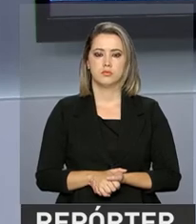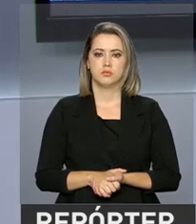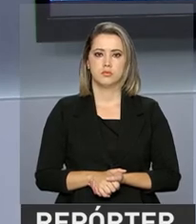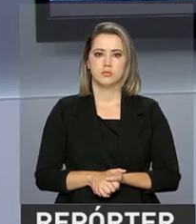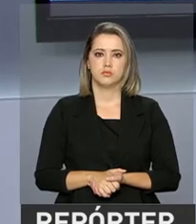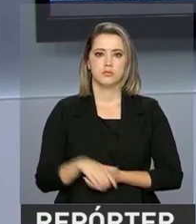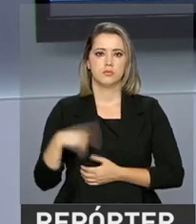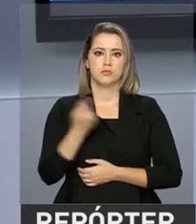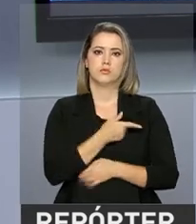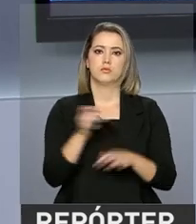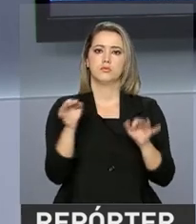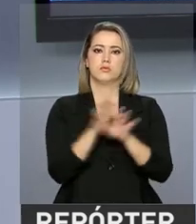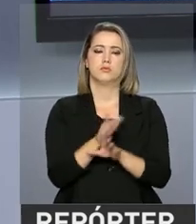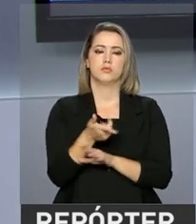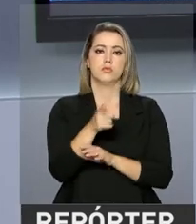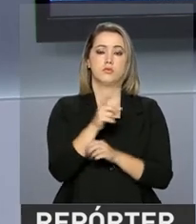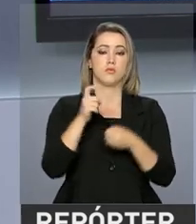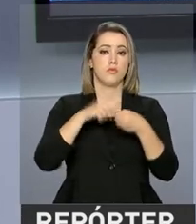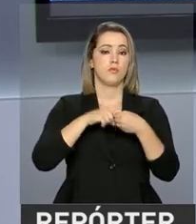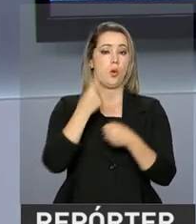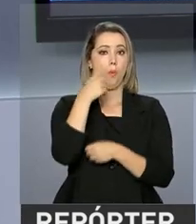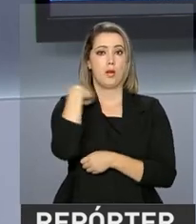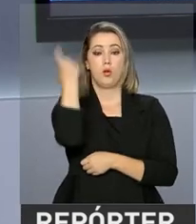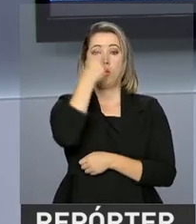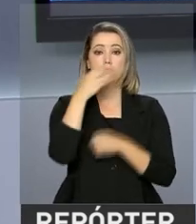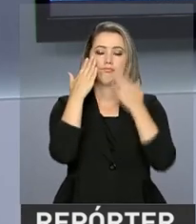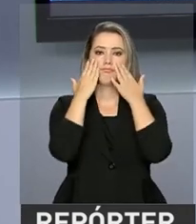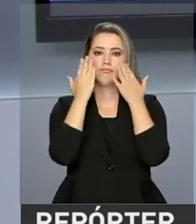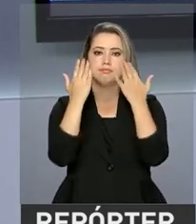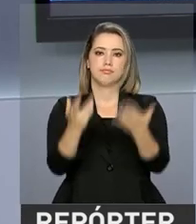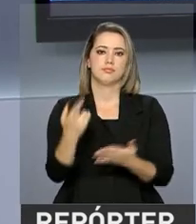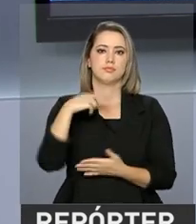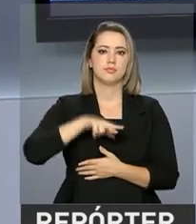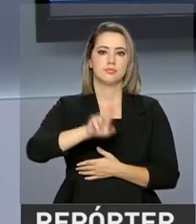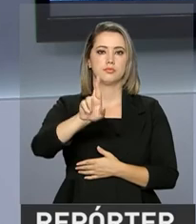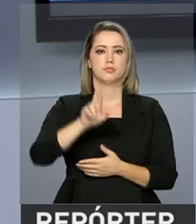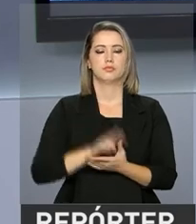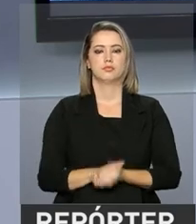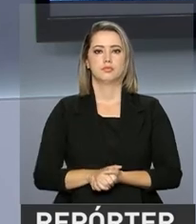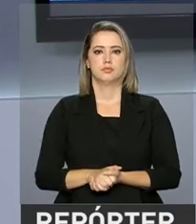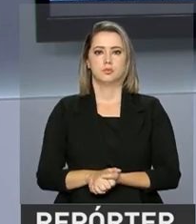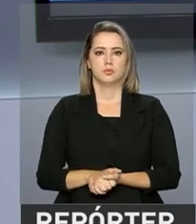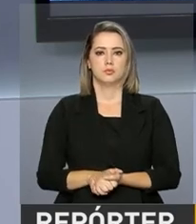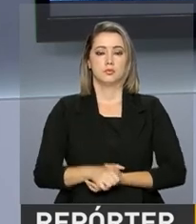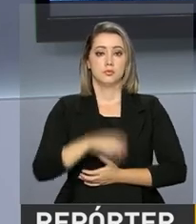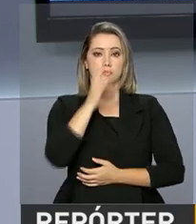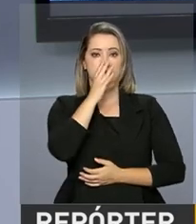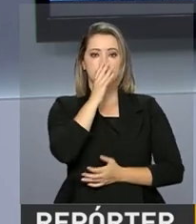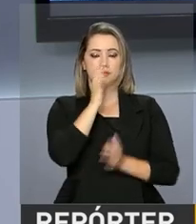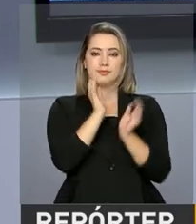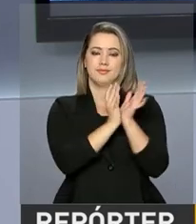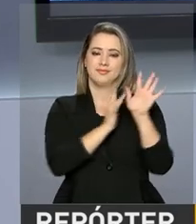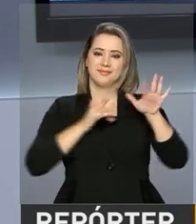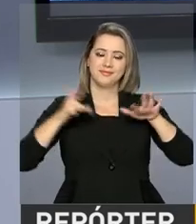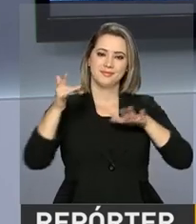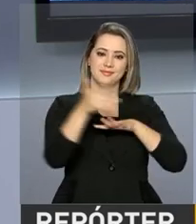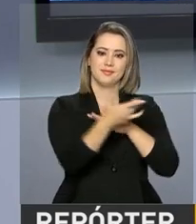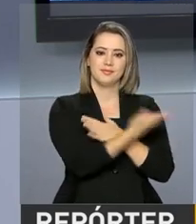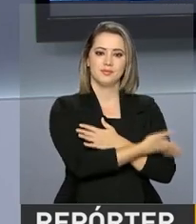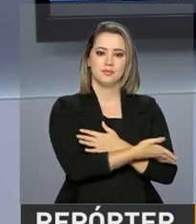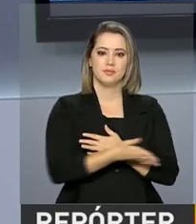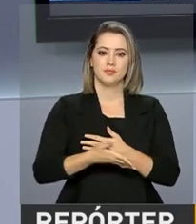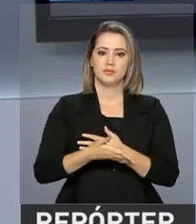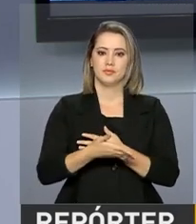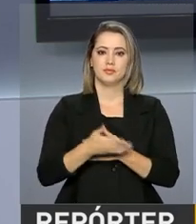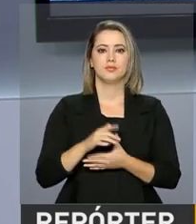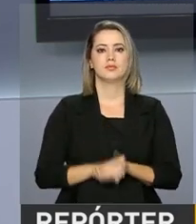Nós ficamos por aqui e voltaremos em uma hora na próxima edição do Repórter NBR. E você pode acompanhar as novidades também nas